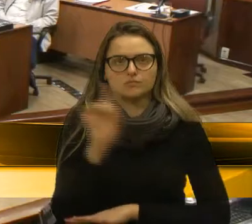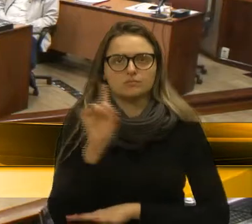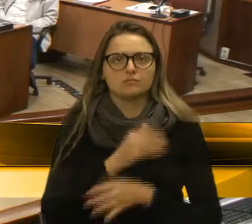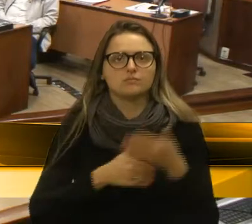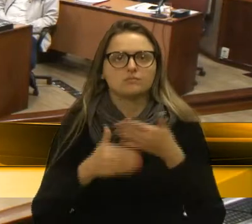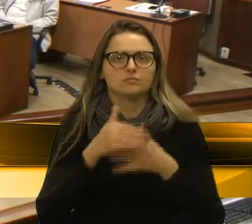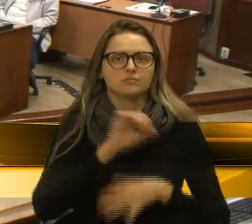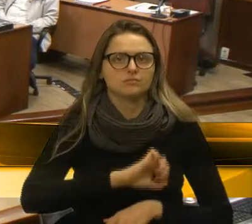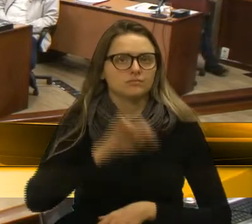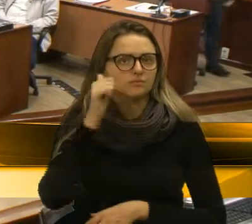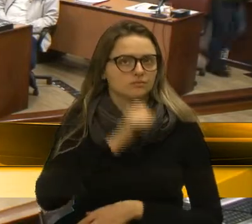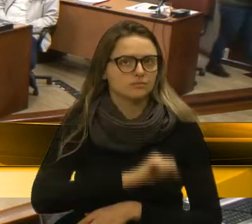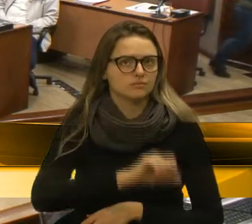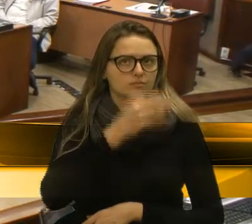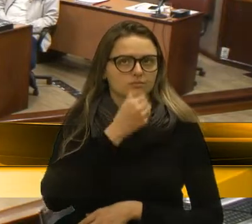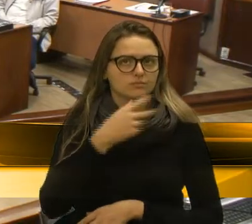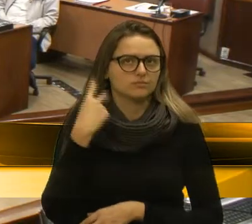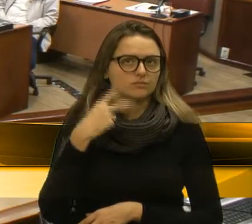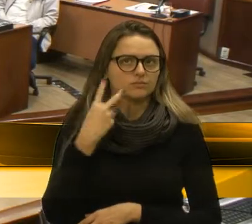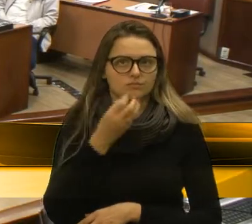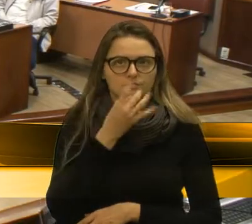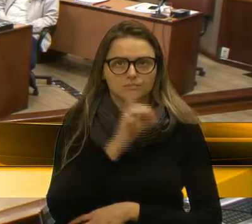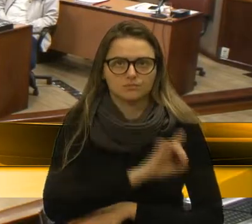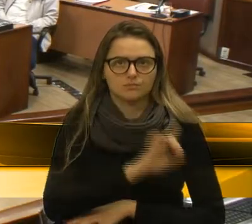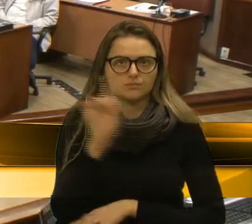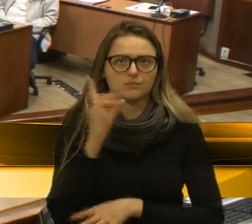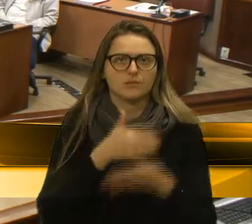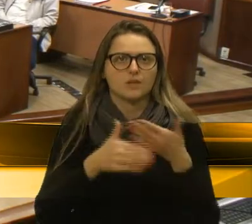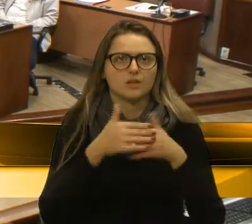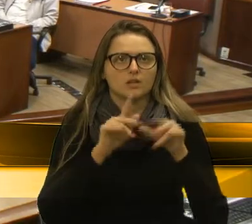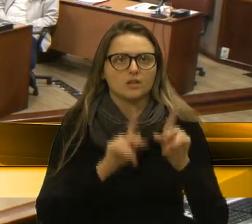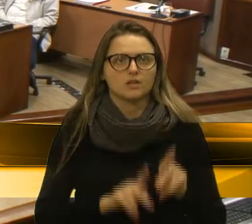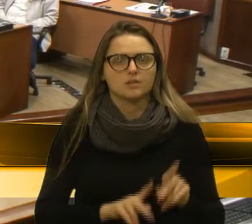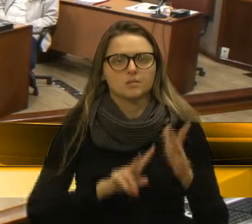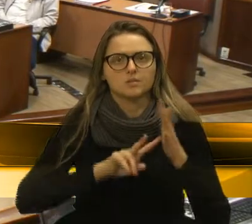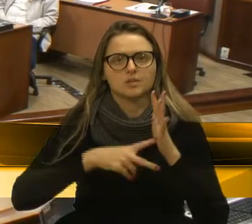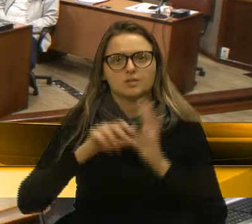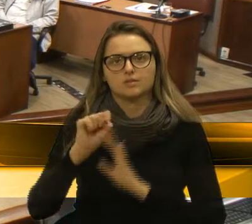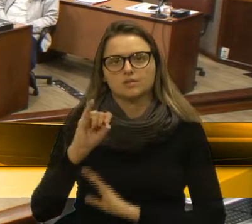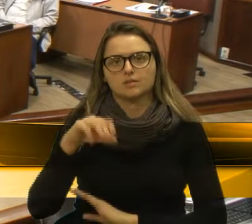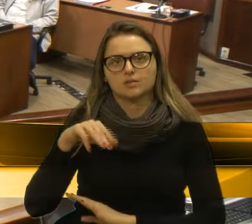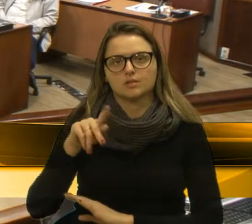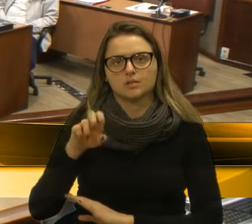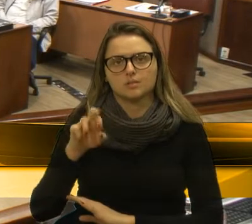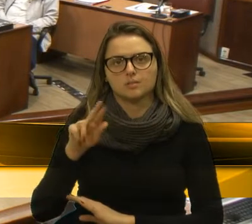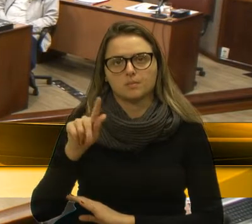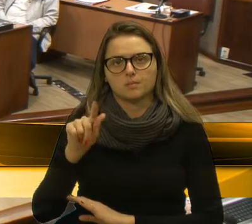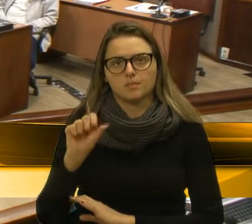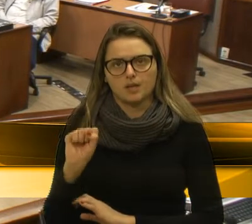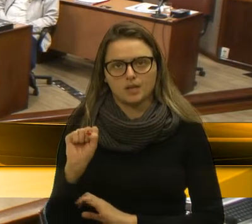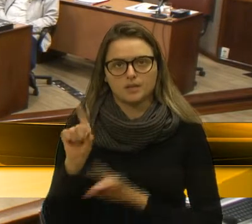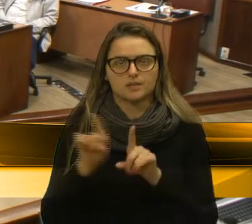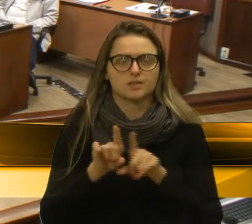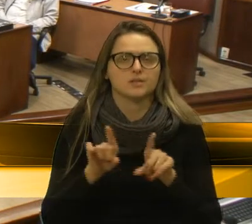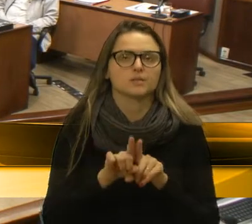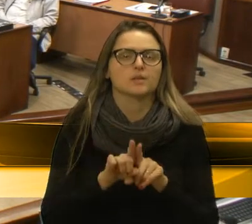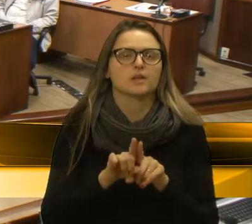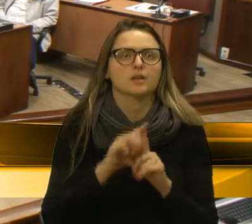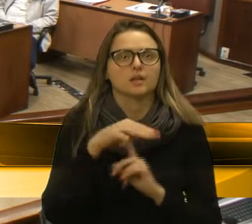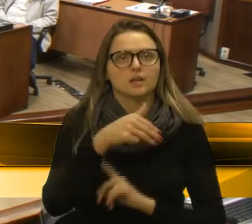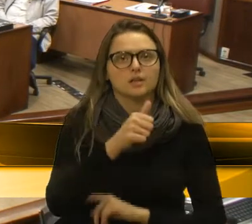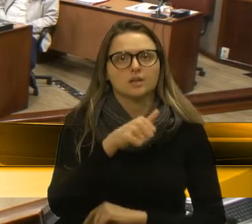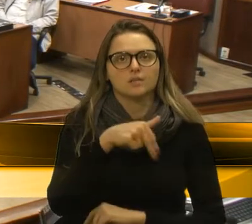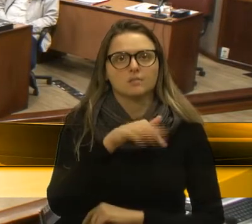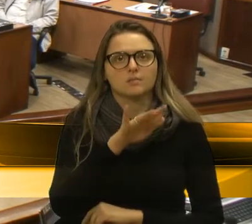Senhoras senhores vereadores, bom dia ao pessoal do Ceperx, da Banf, que aqui está presente. E o que nós estamos pedindo,